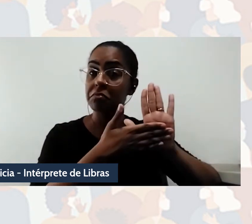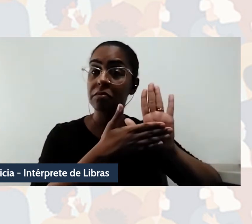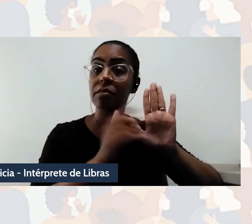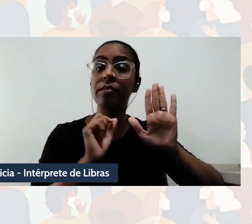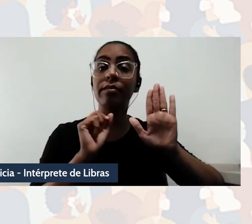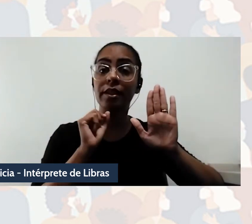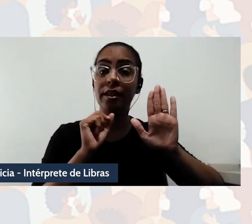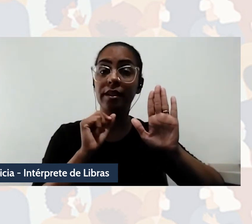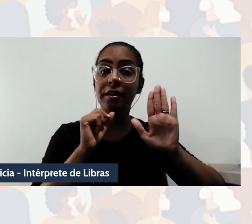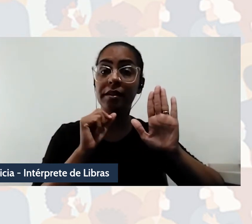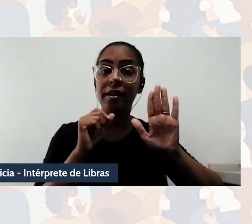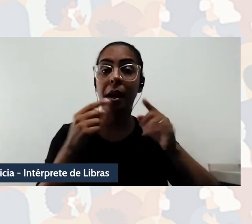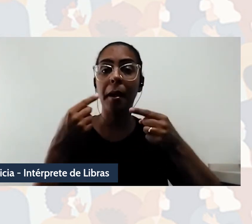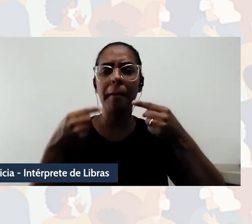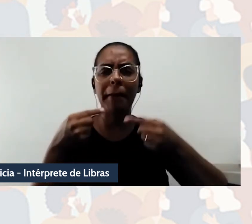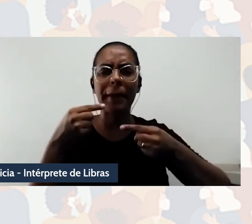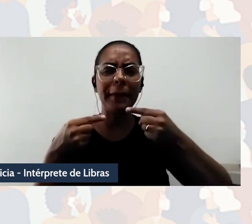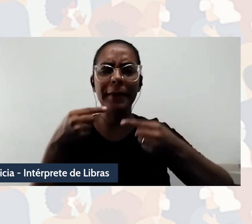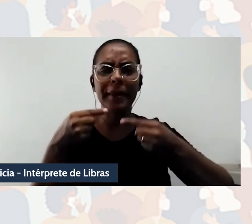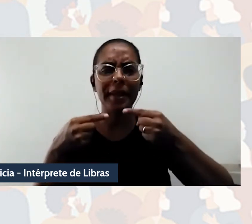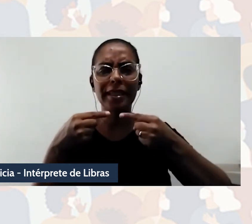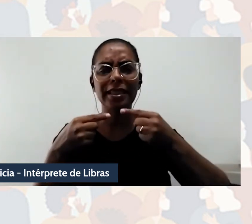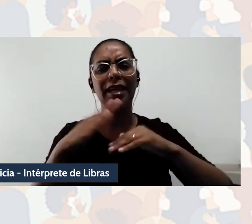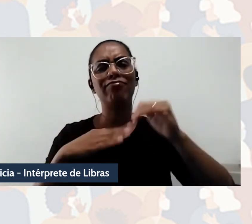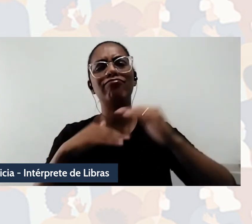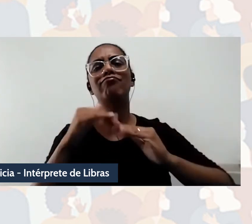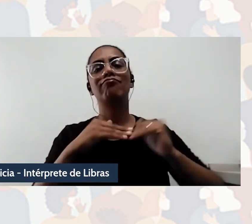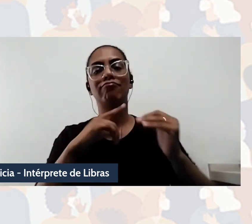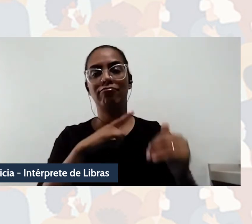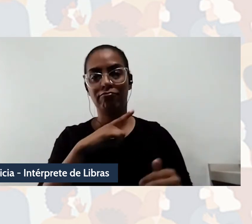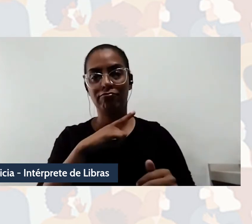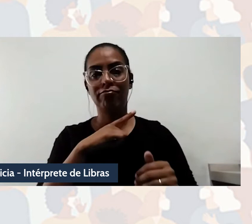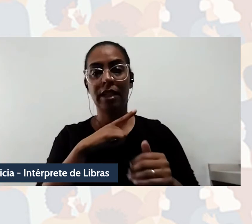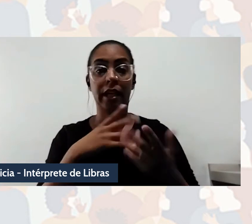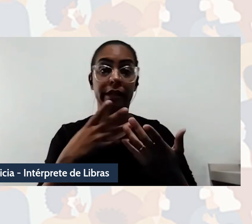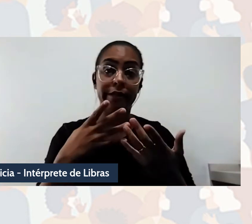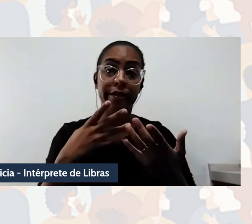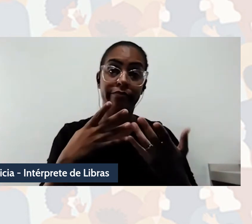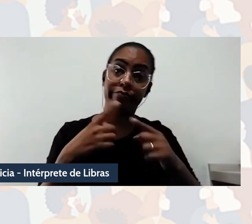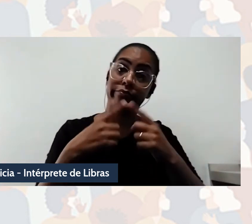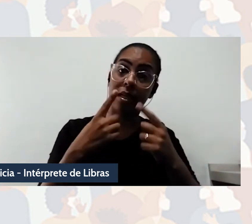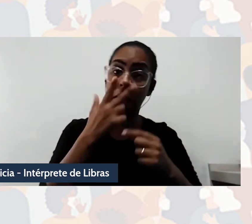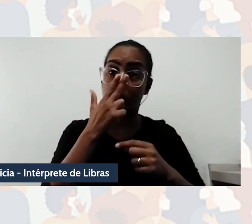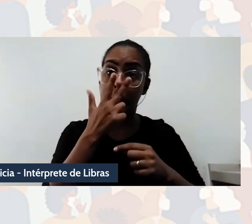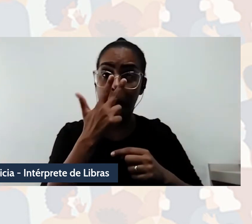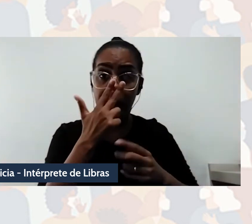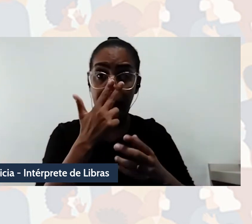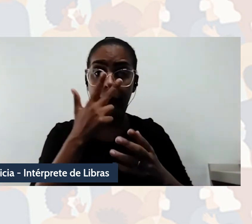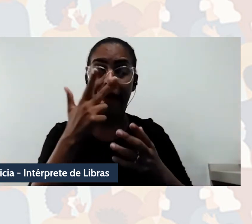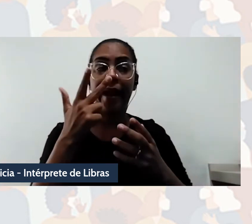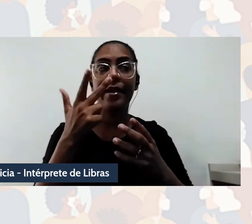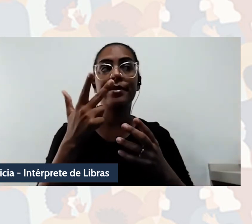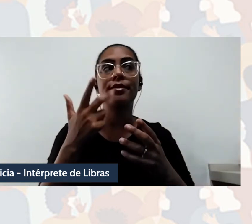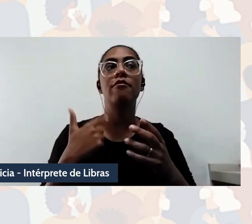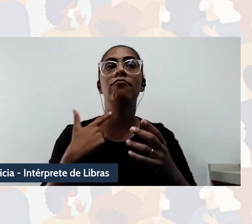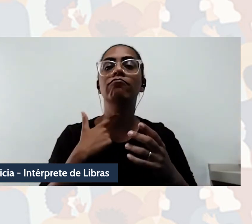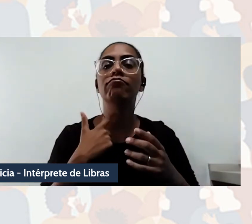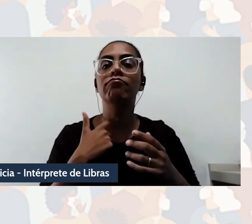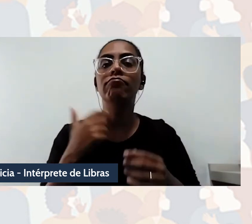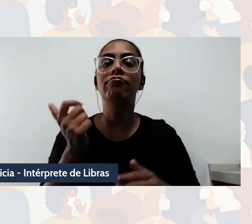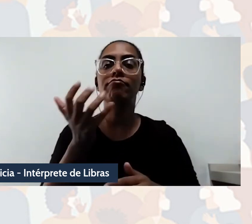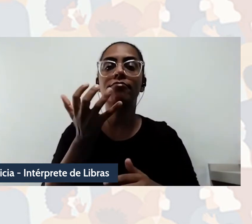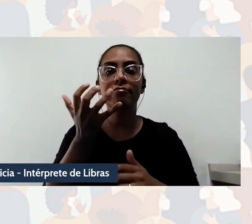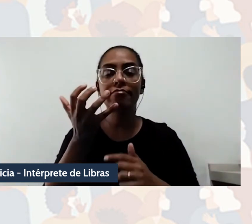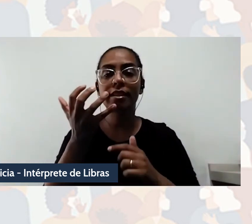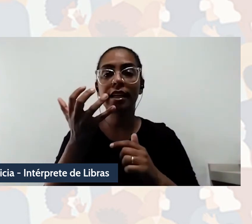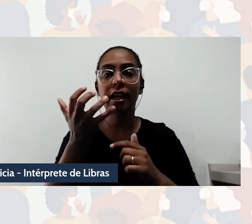questionamentos e recuos na prática. Isso sugere, né, esse desejo de superar